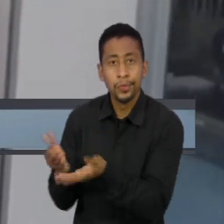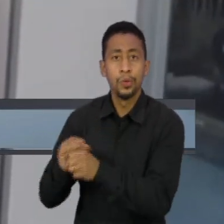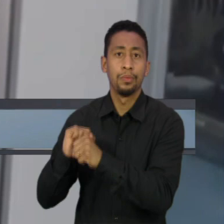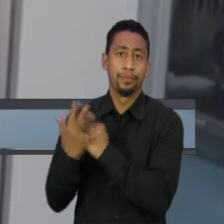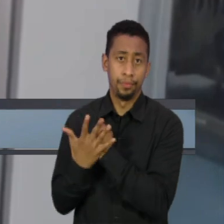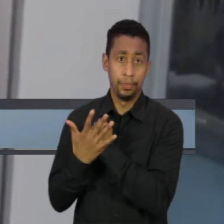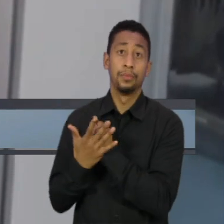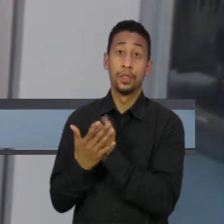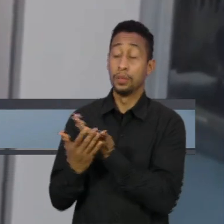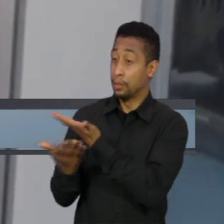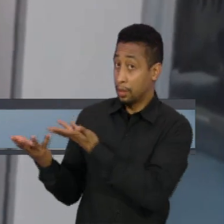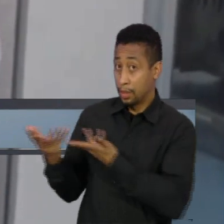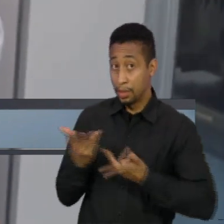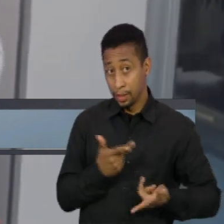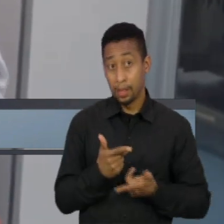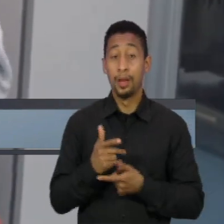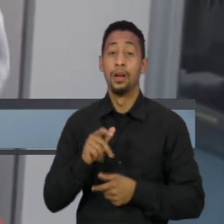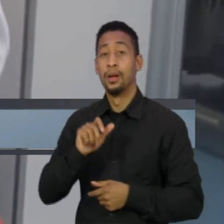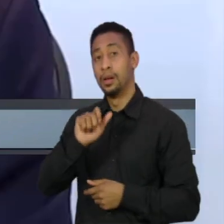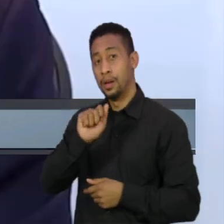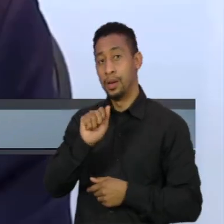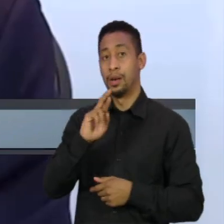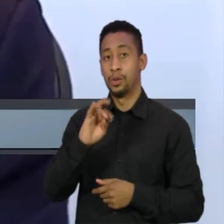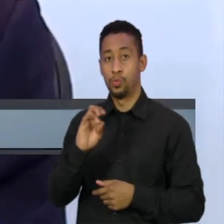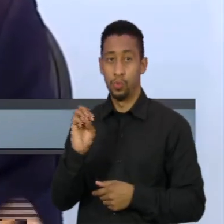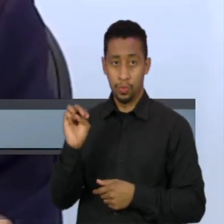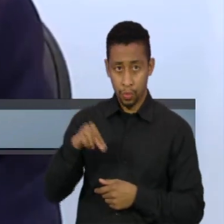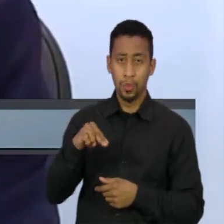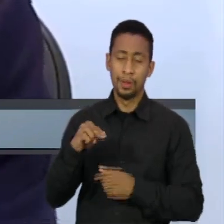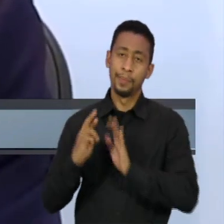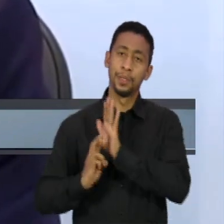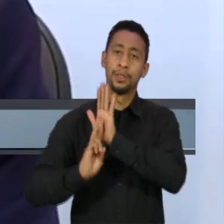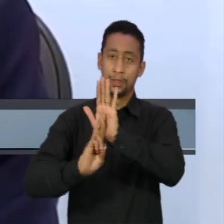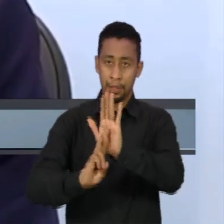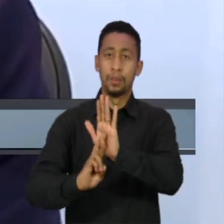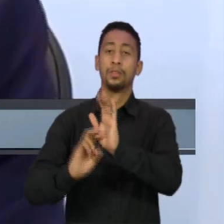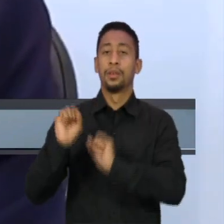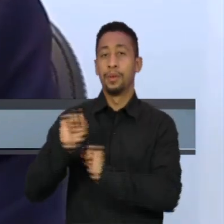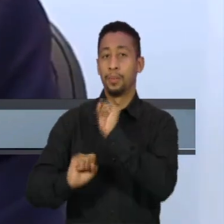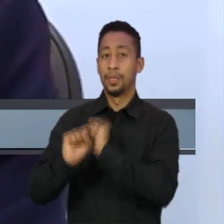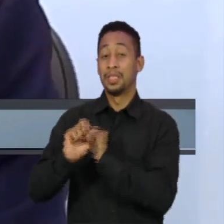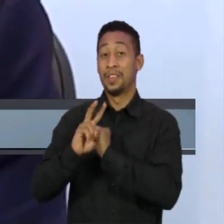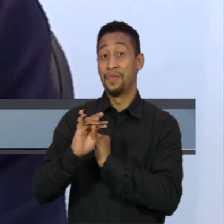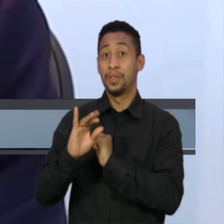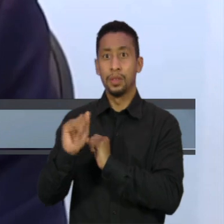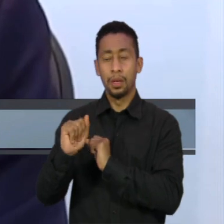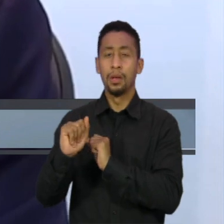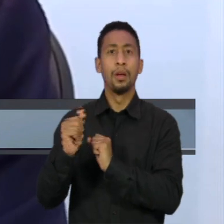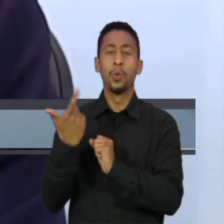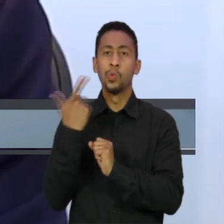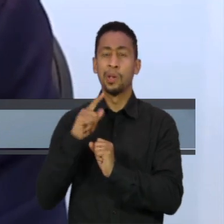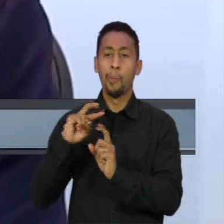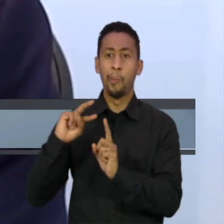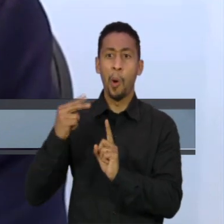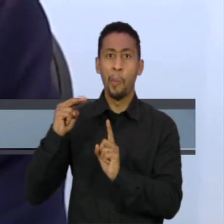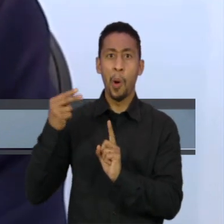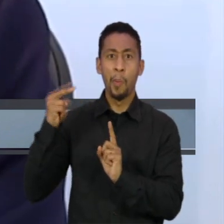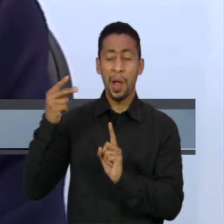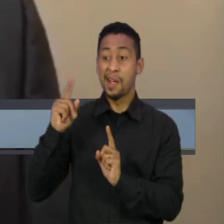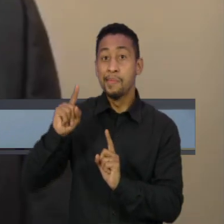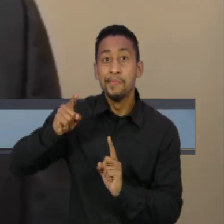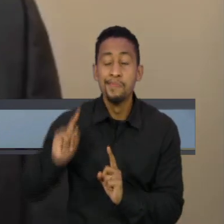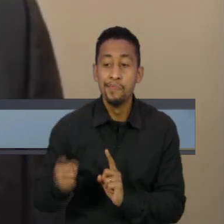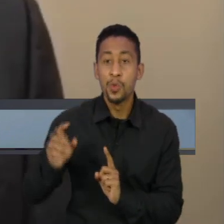Jailton Batista, representante da Vitamedic, empresa que aumentou em mais de mil por cento a venda de ivermectina depois da